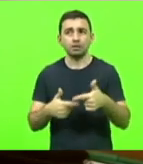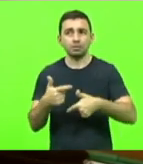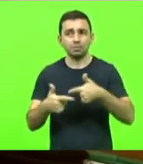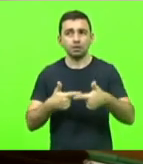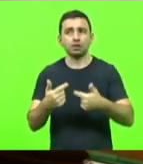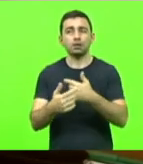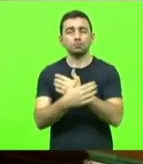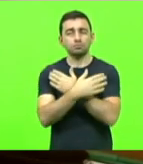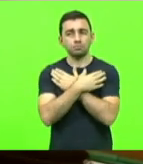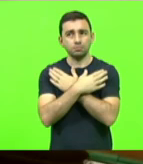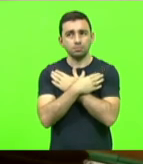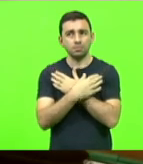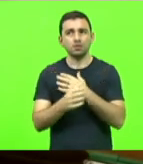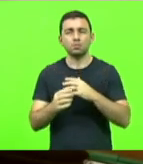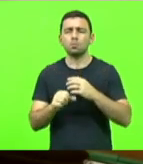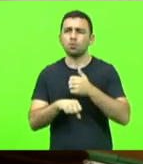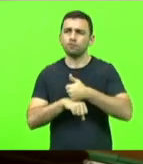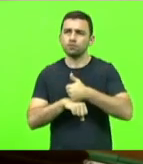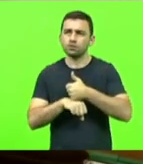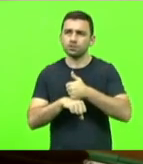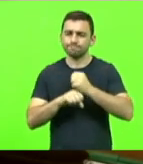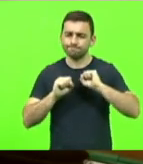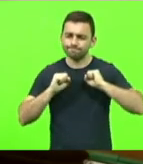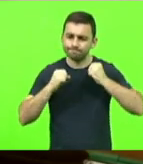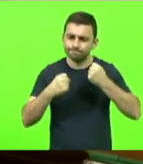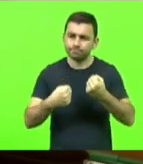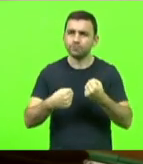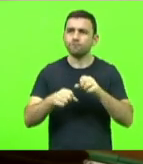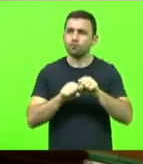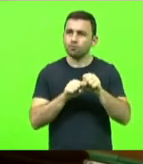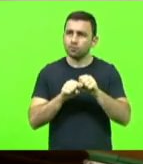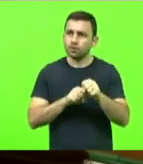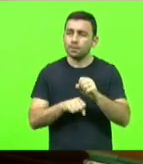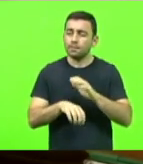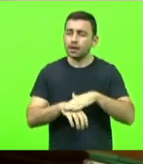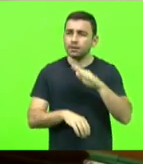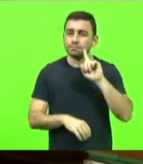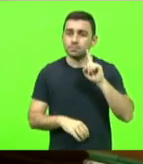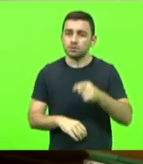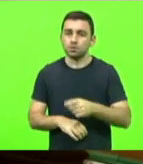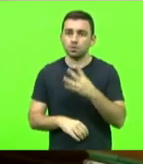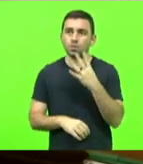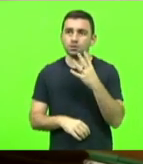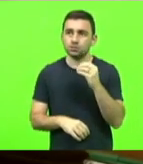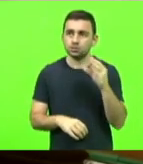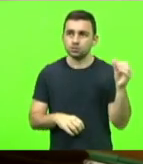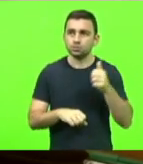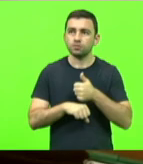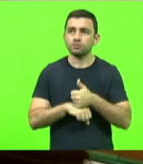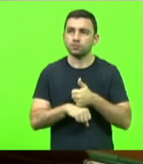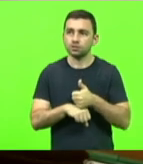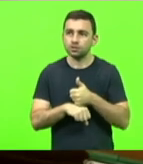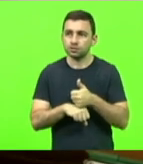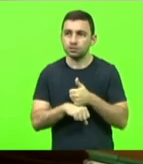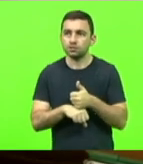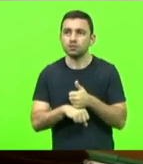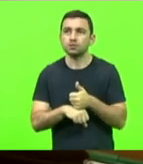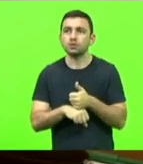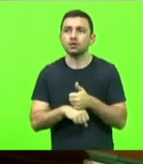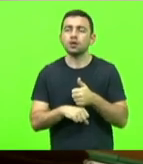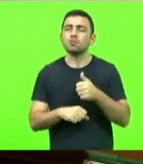que tanto se dedicaram à formação de mais de 1.400 profissionais entre